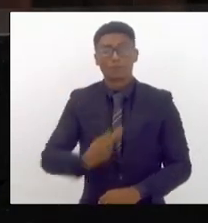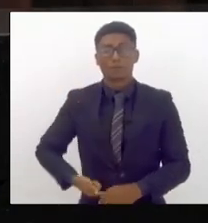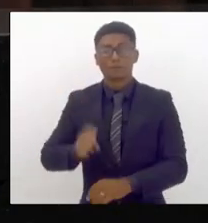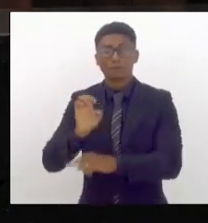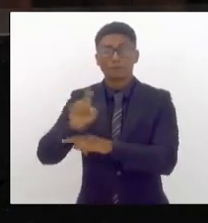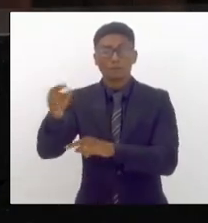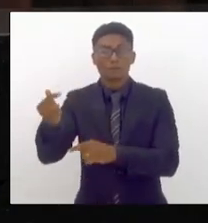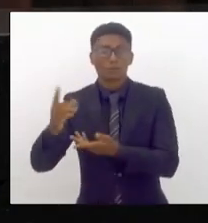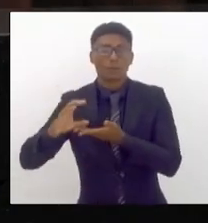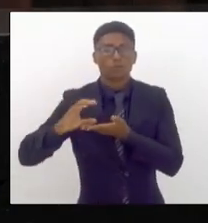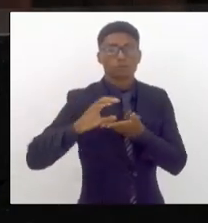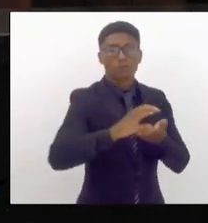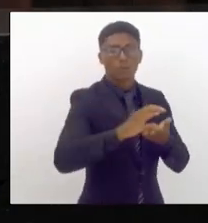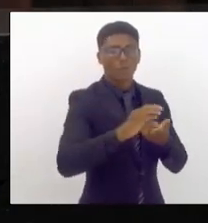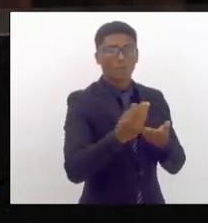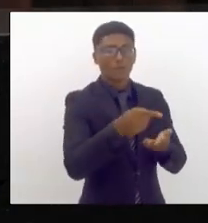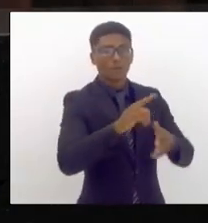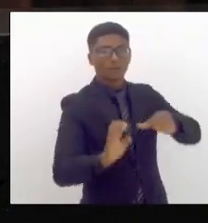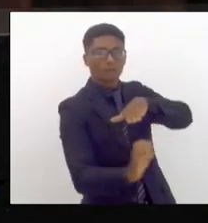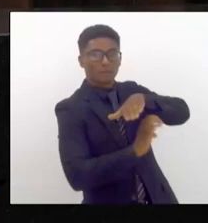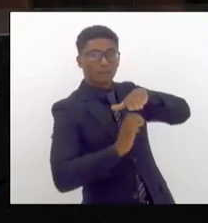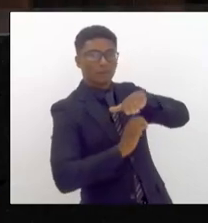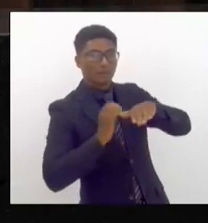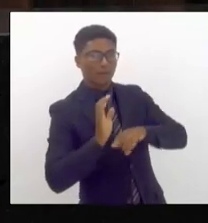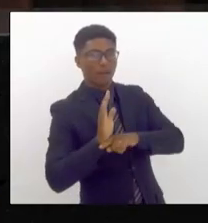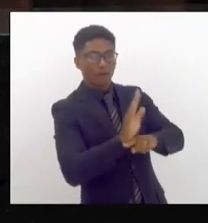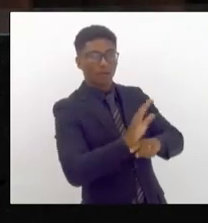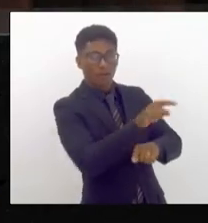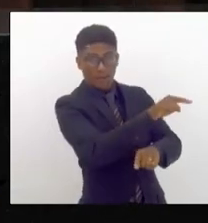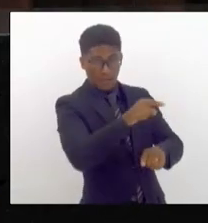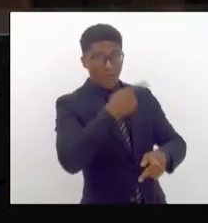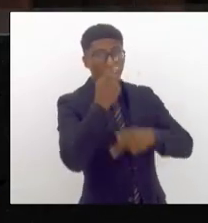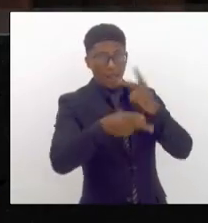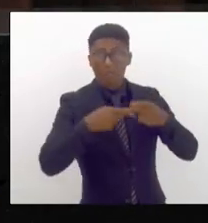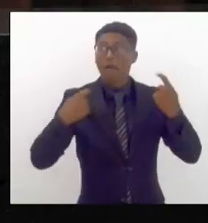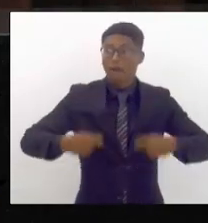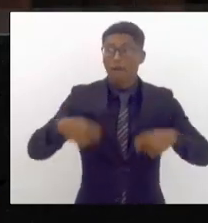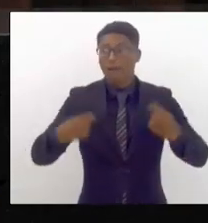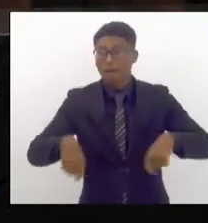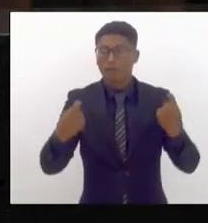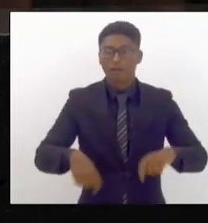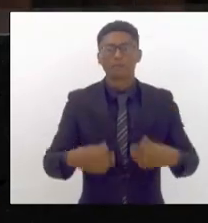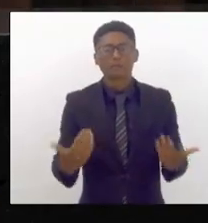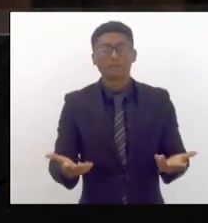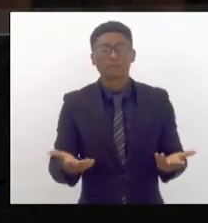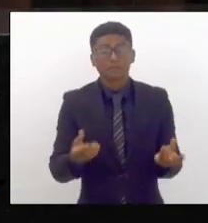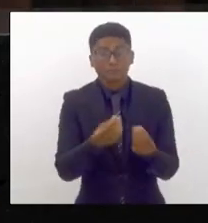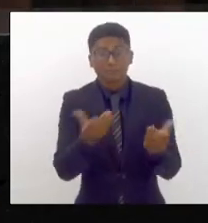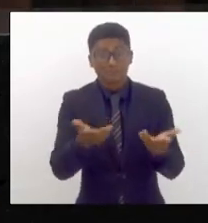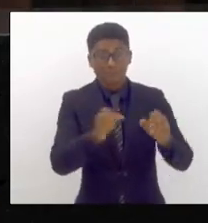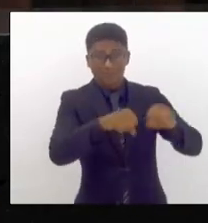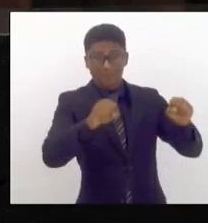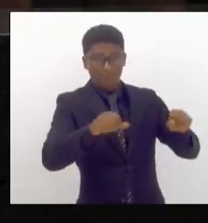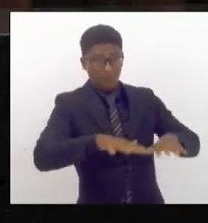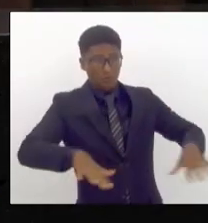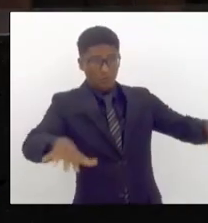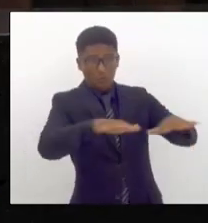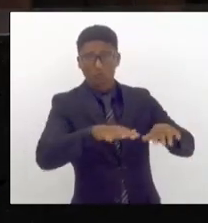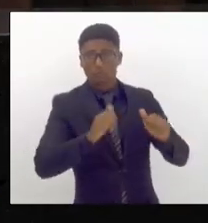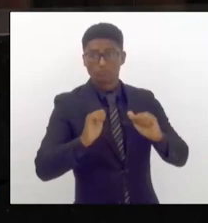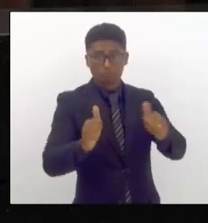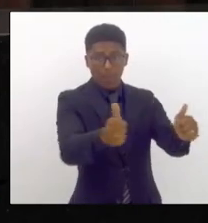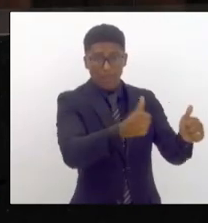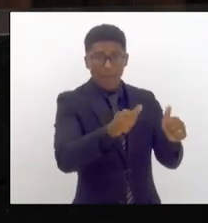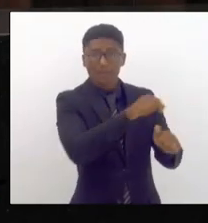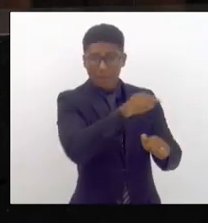para tirar a supervia do buraco que dizia que estava no buraco para colocar para funcionar o sistema para dar mais qualidade